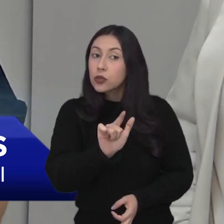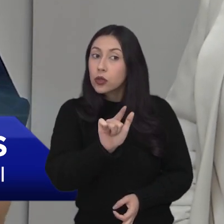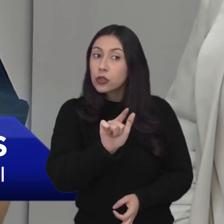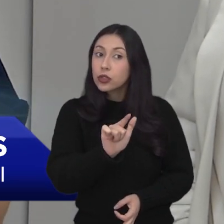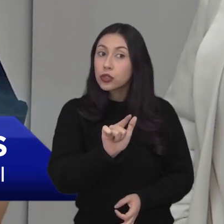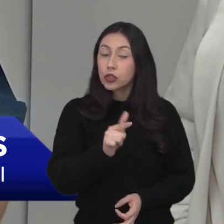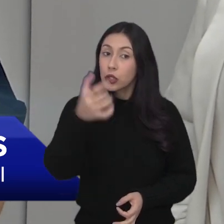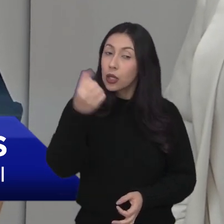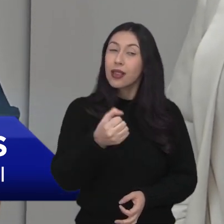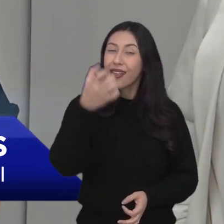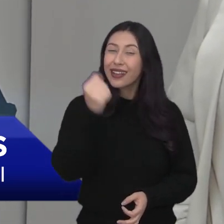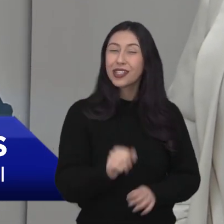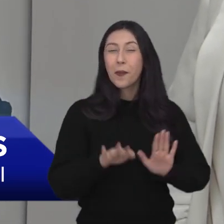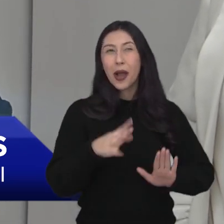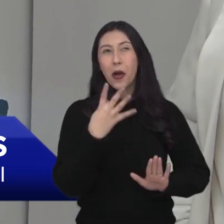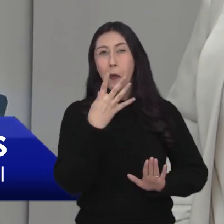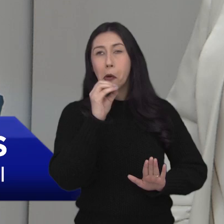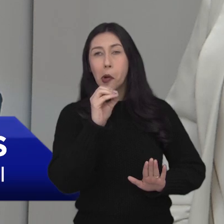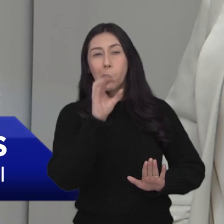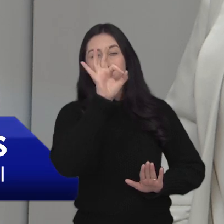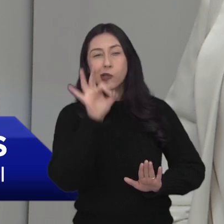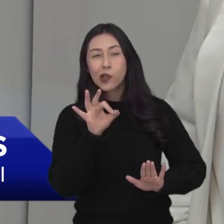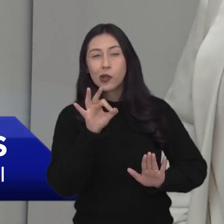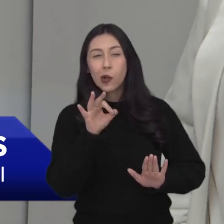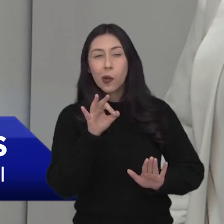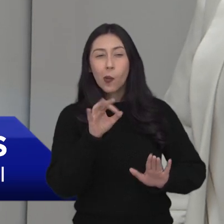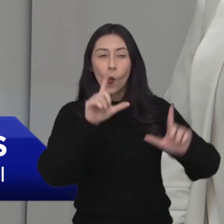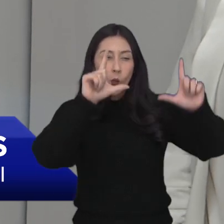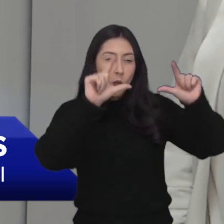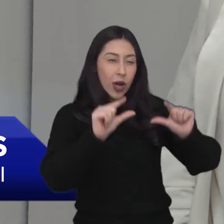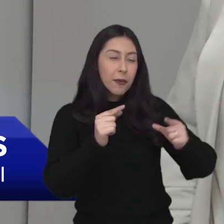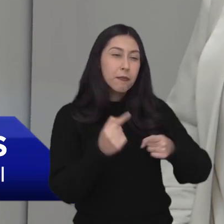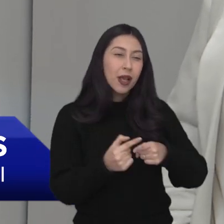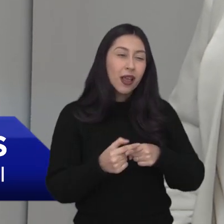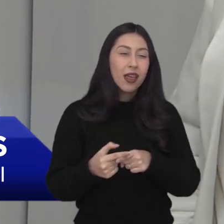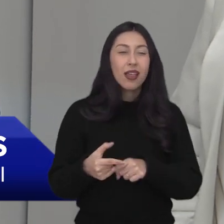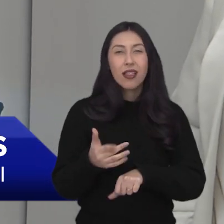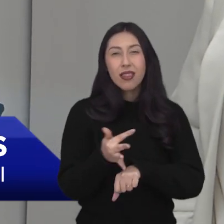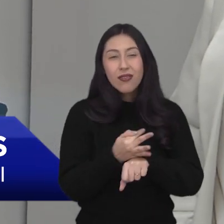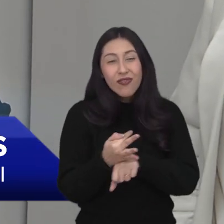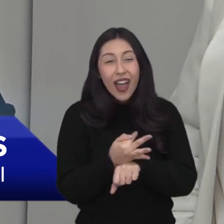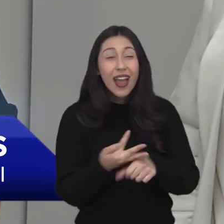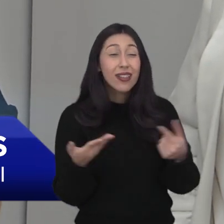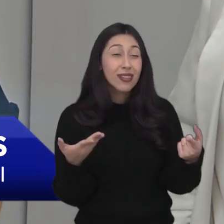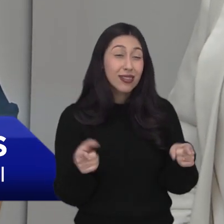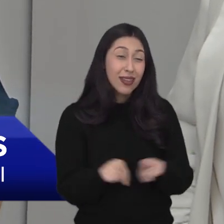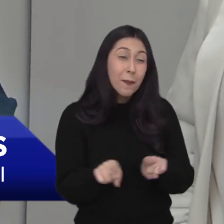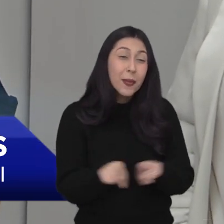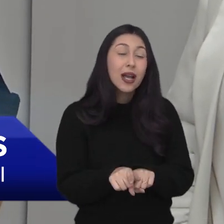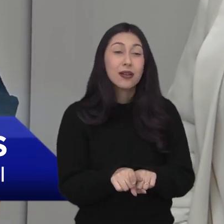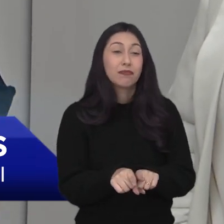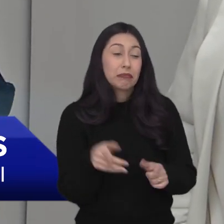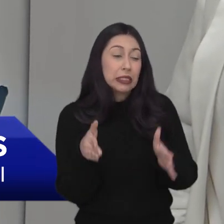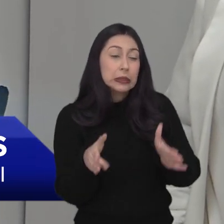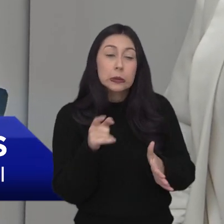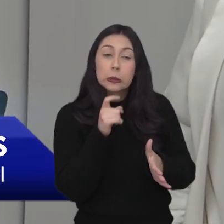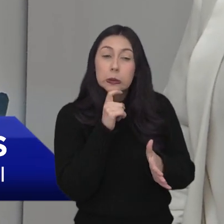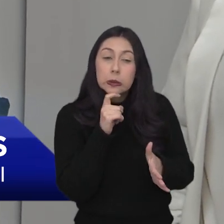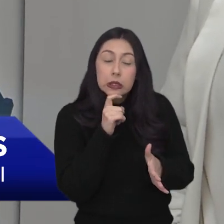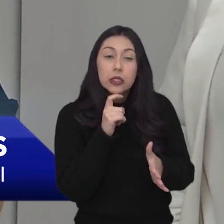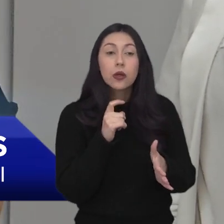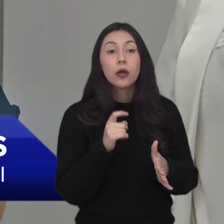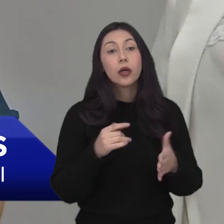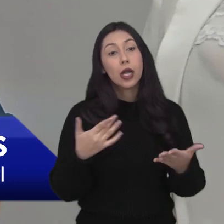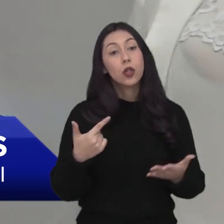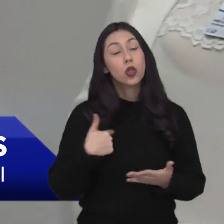litros e a queda de 40% aí é devido à época de férias de julho ao inverno. Para falar sobre